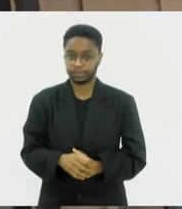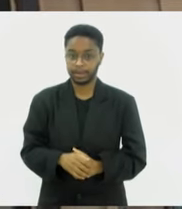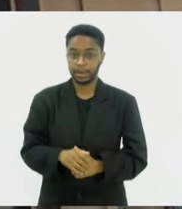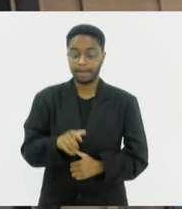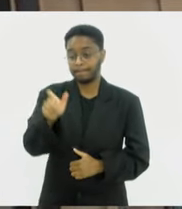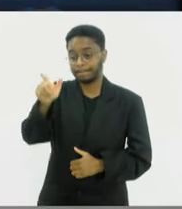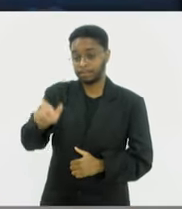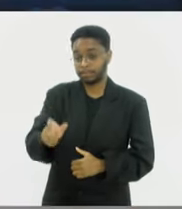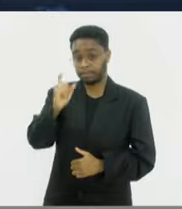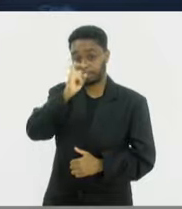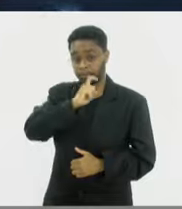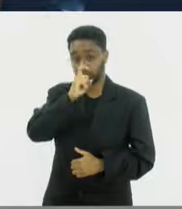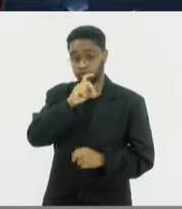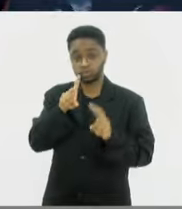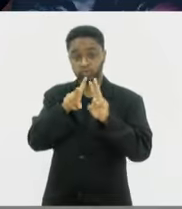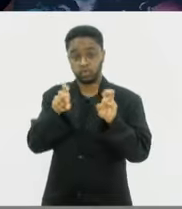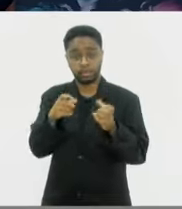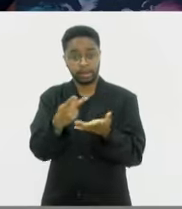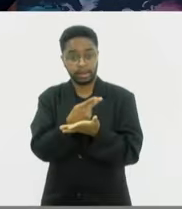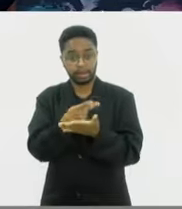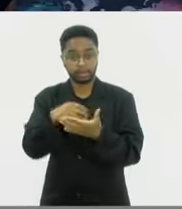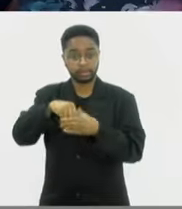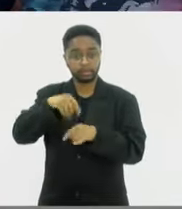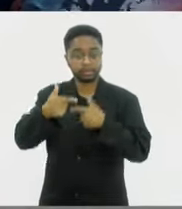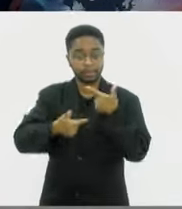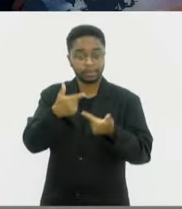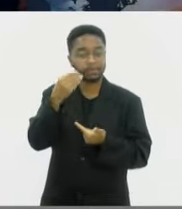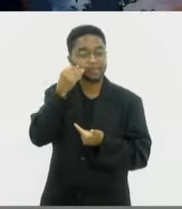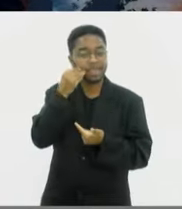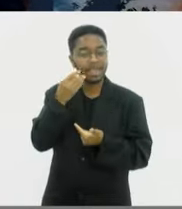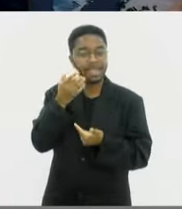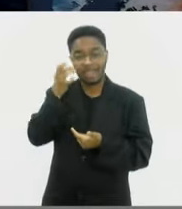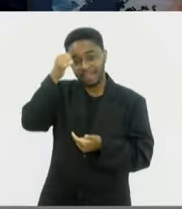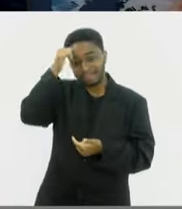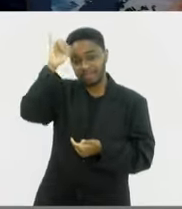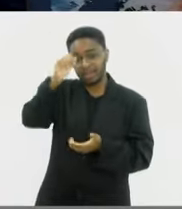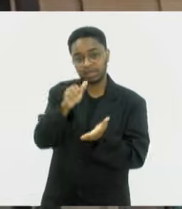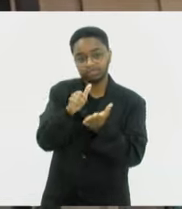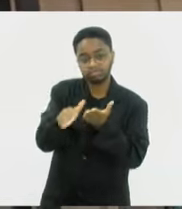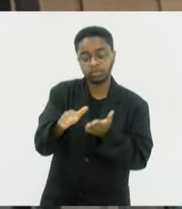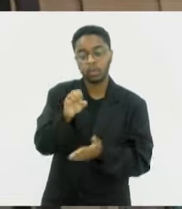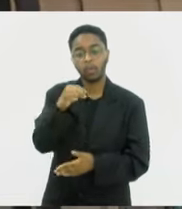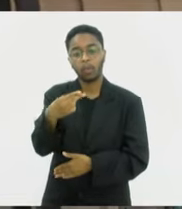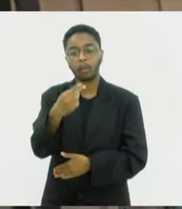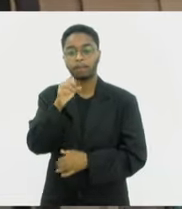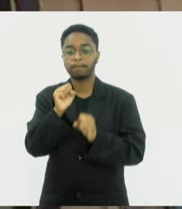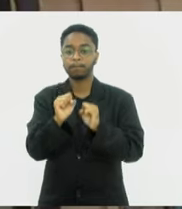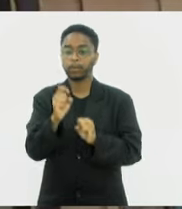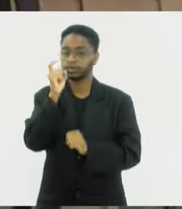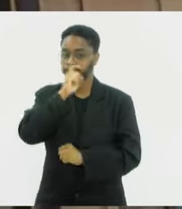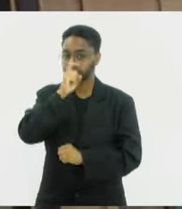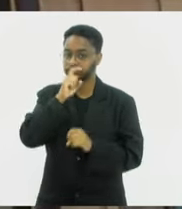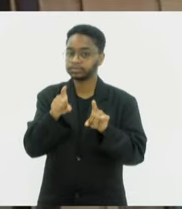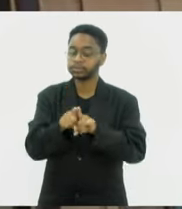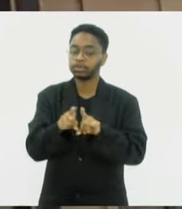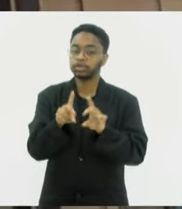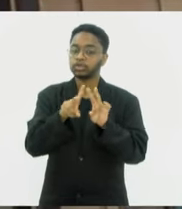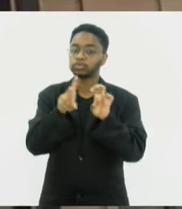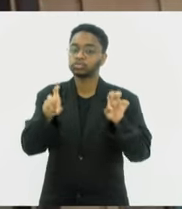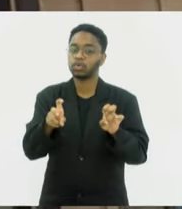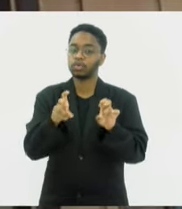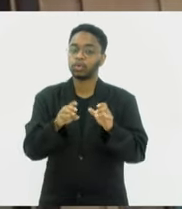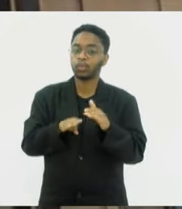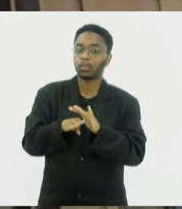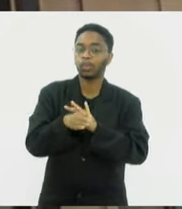mentir sobre cometer um erro no trabalho para evitar ser demitido ou pode mentir também sobre os seus hábitos